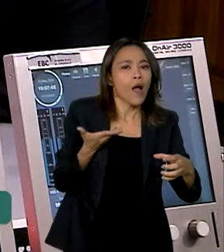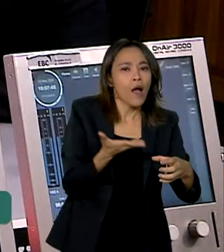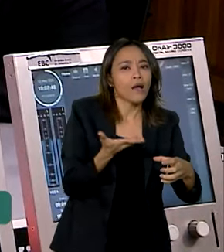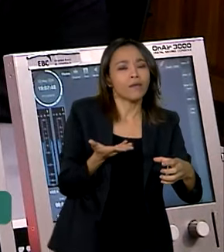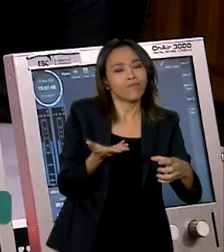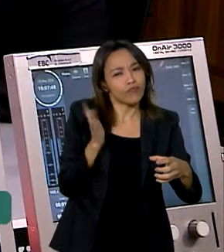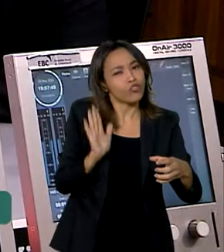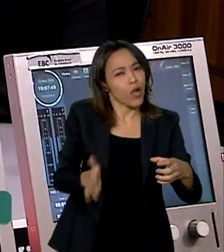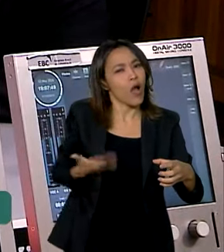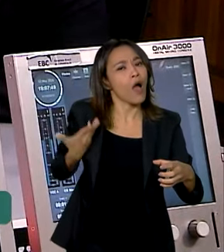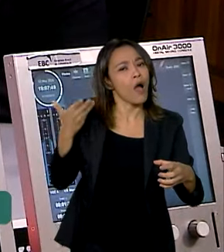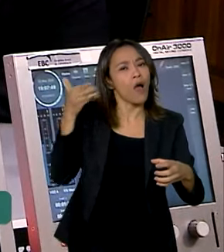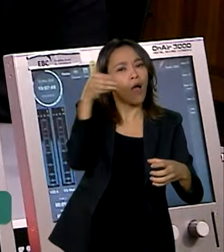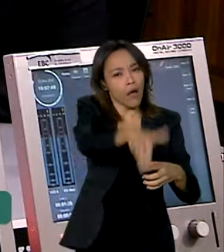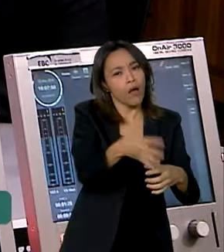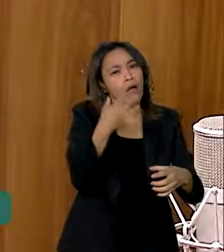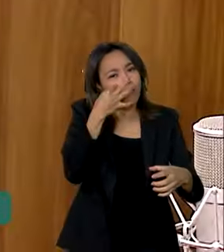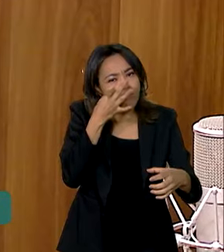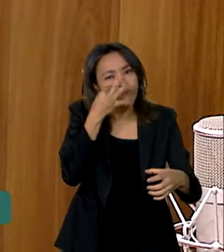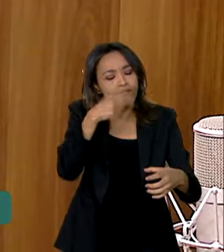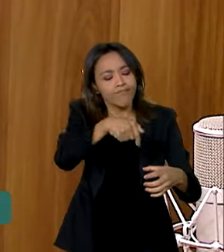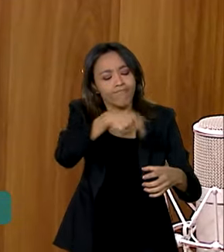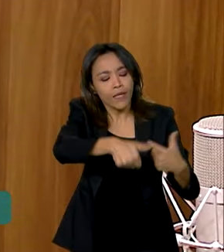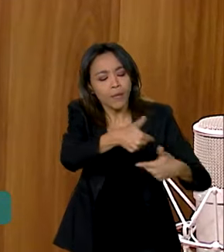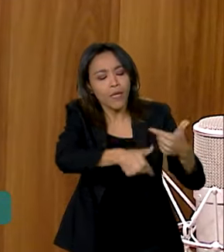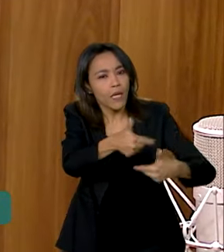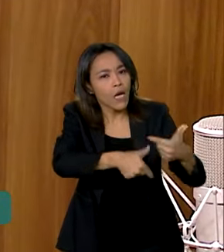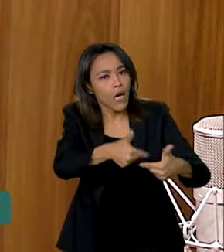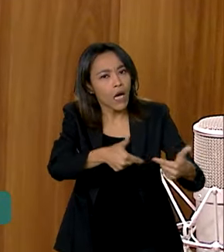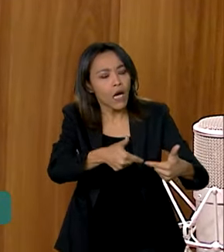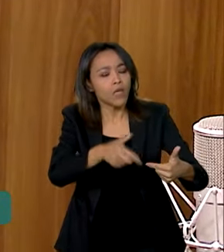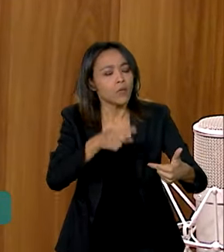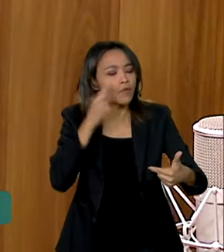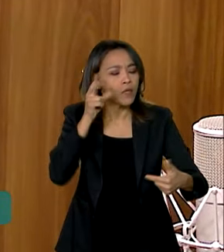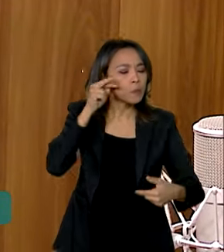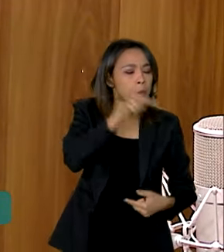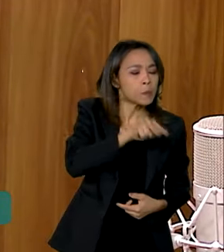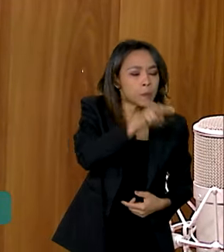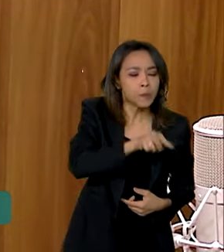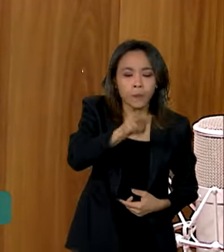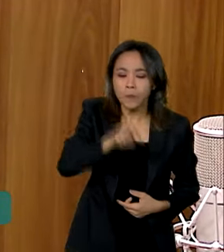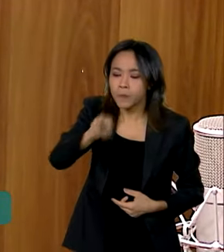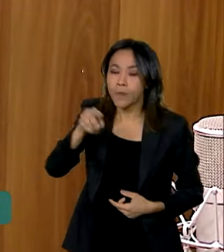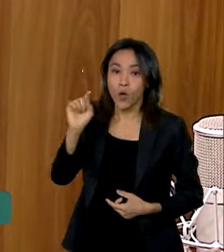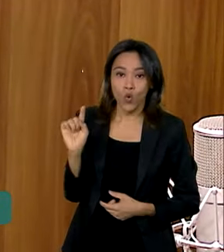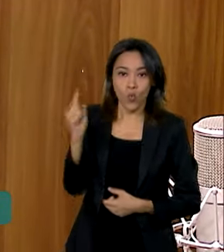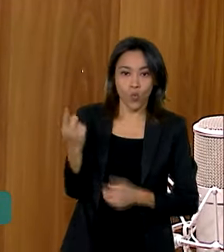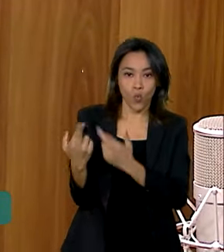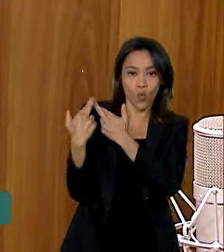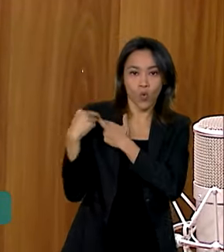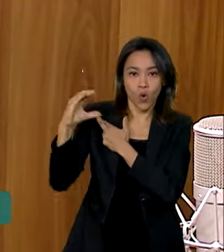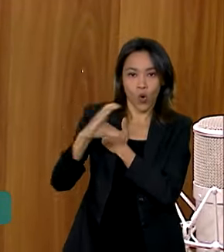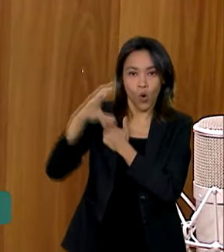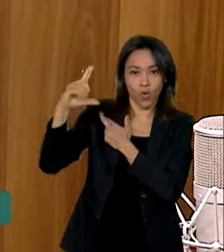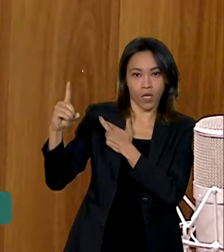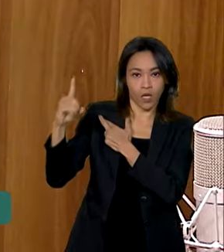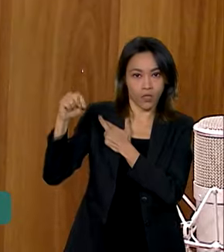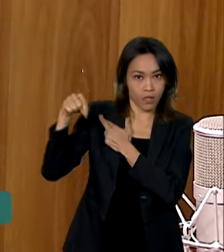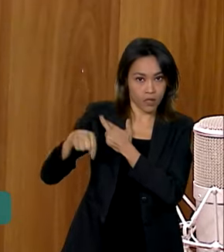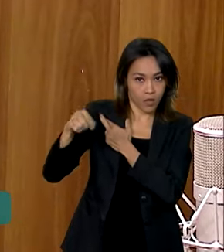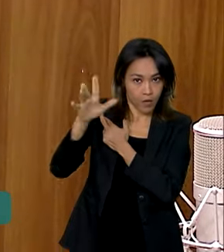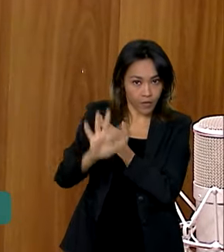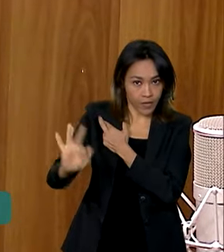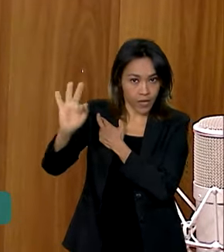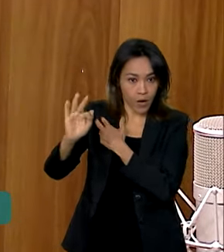mobilizaram, já foram deslocadas e já estão trabalhando em campo. Uma parte delas nas atividades de coordenação do esforço federal, junto às